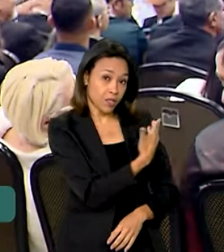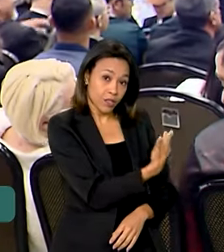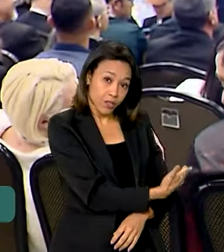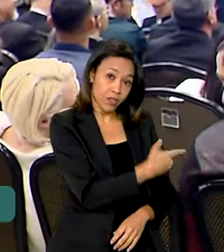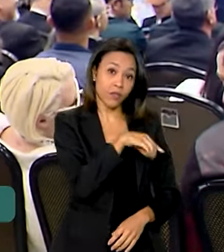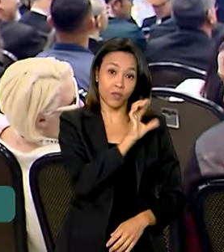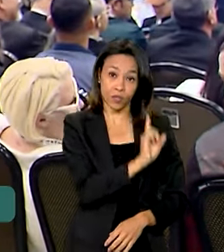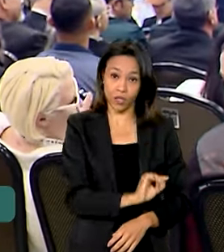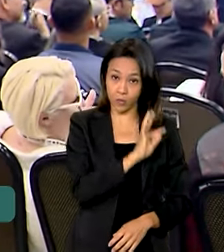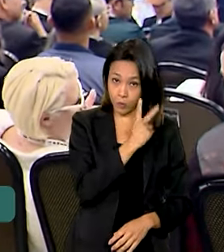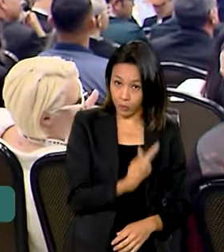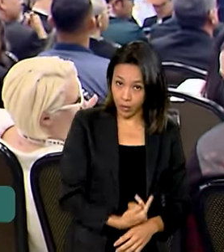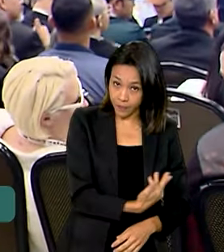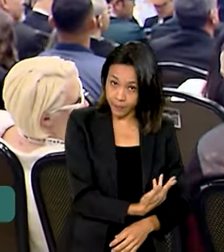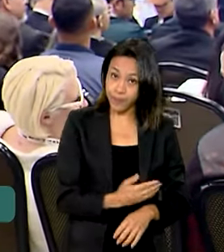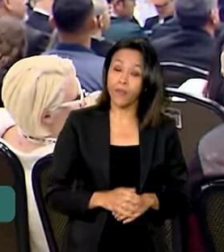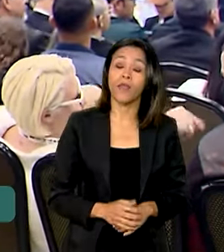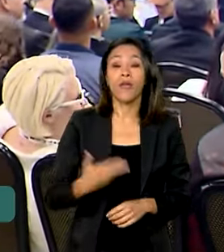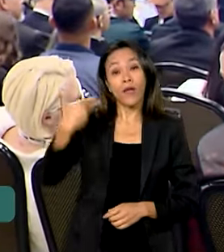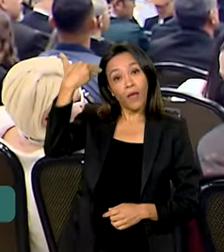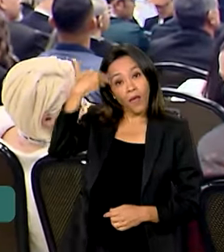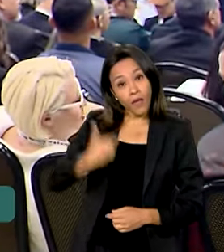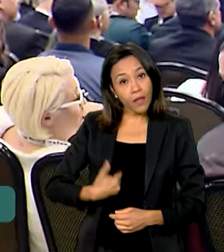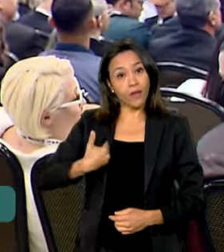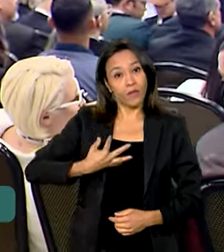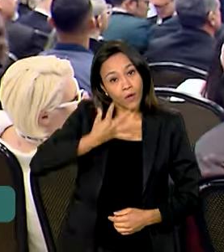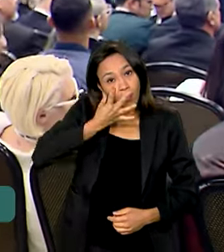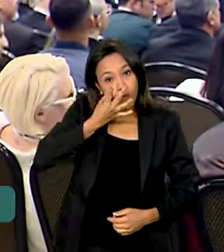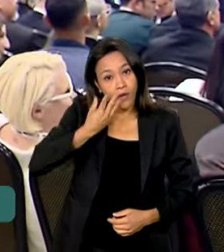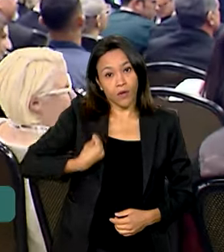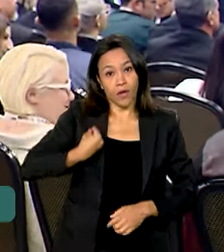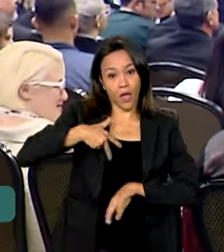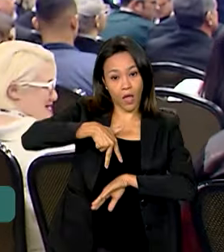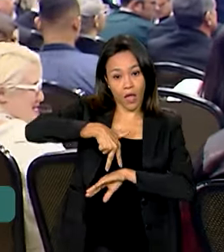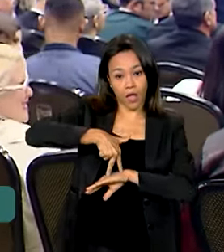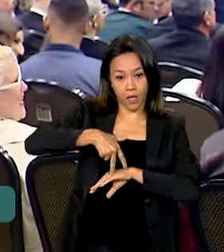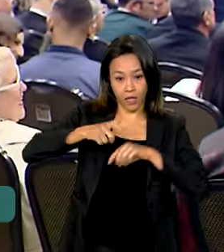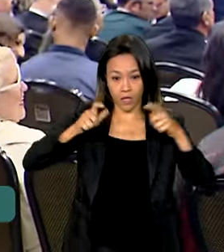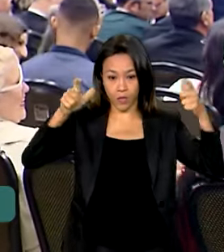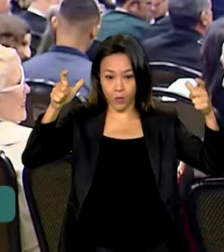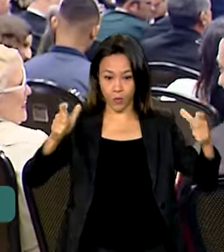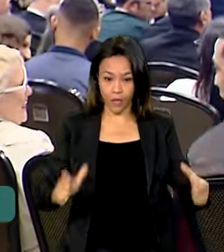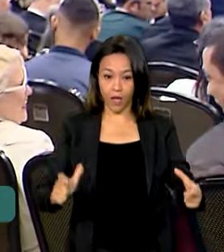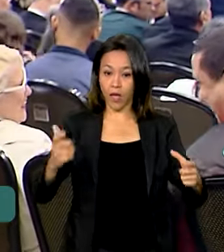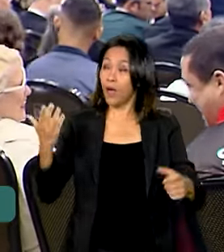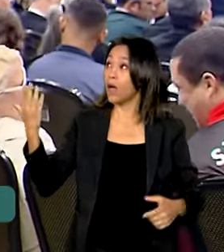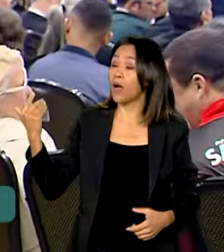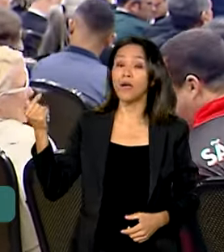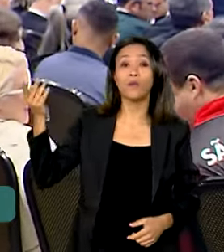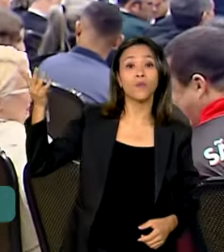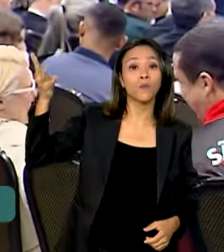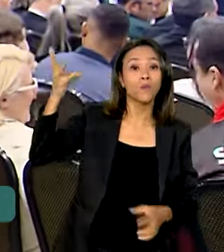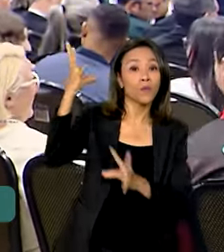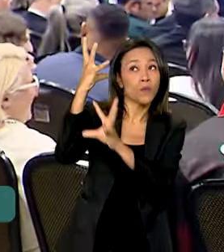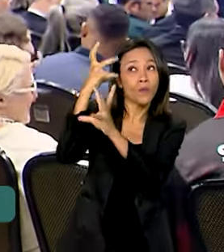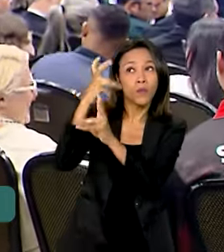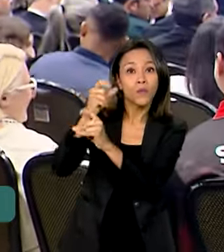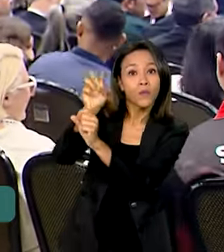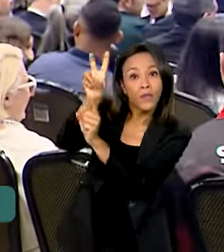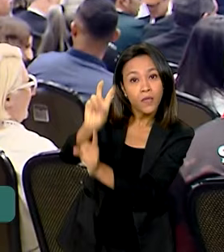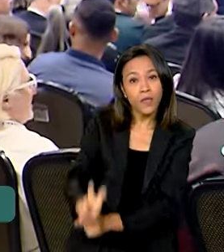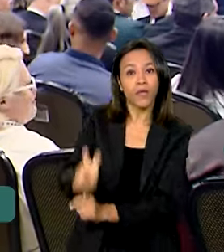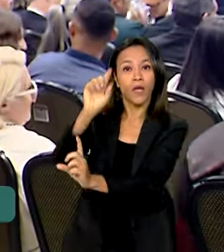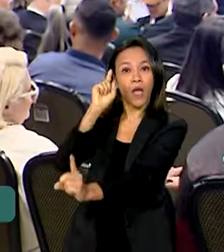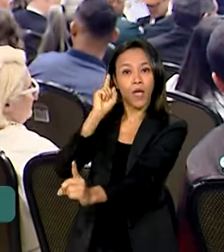Almeida. Como você disse, Vanessa, eu estou aqui no local da conferência, que está em sua quinta edição. Mas olha só, uma